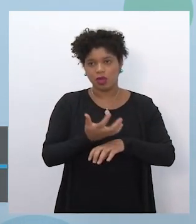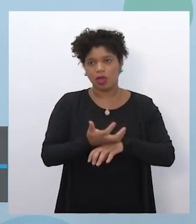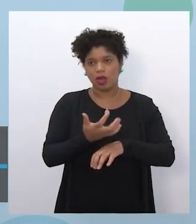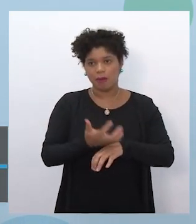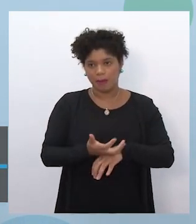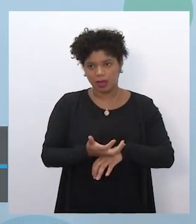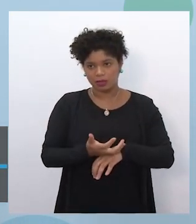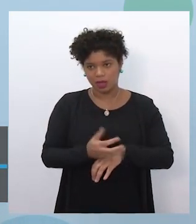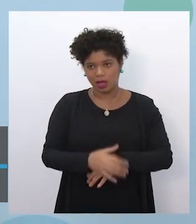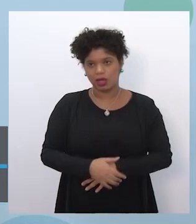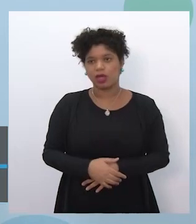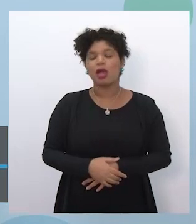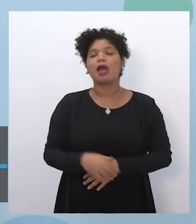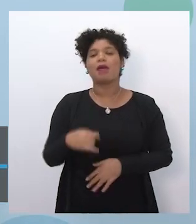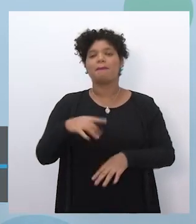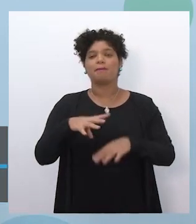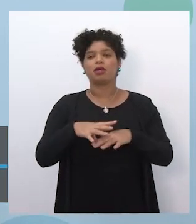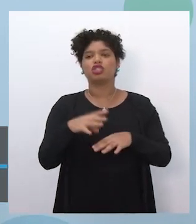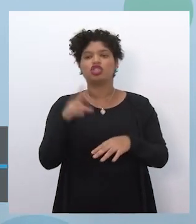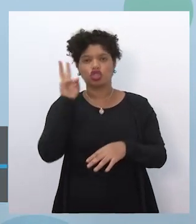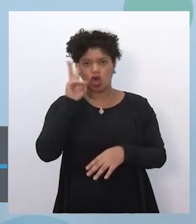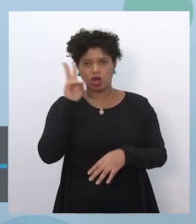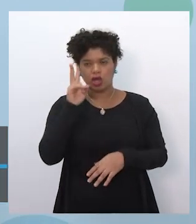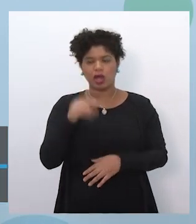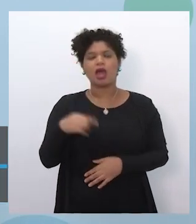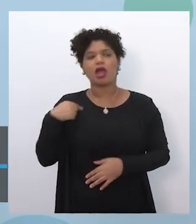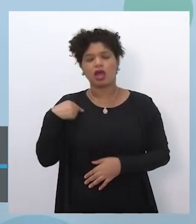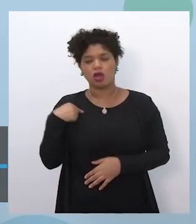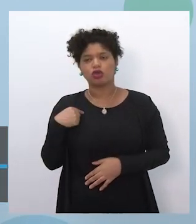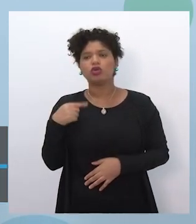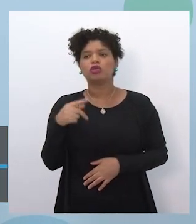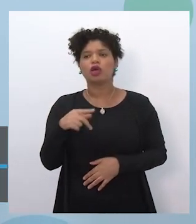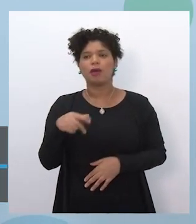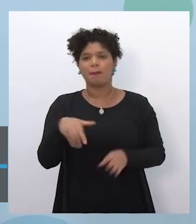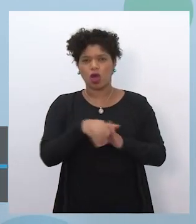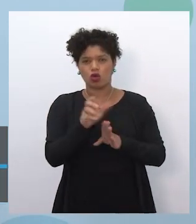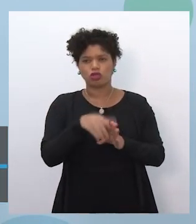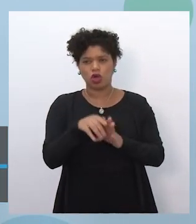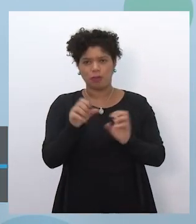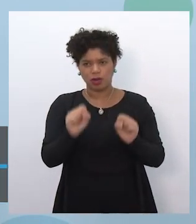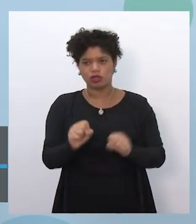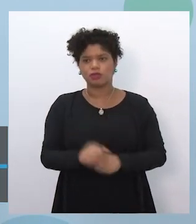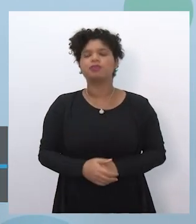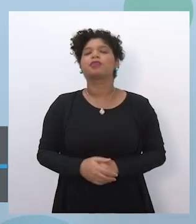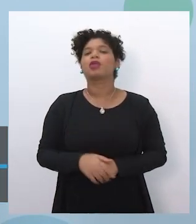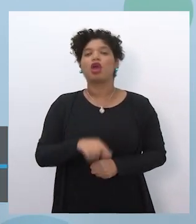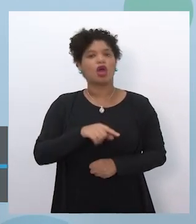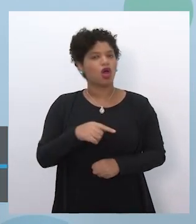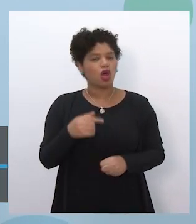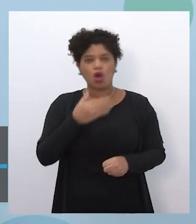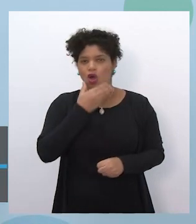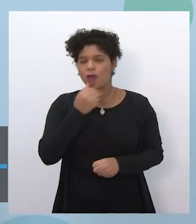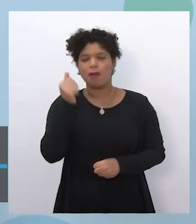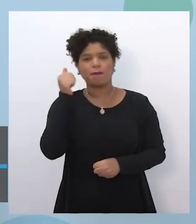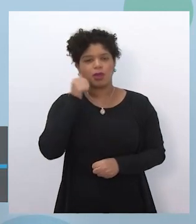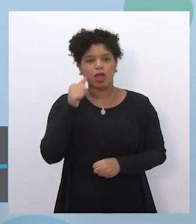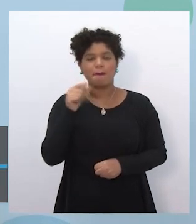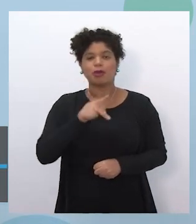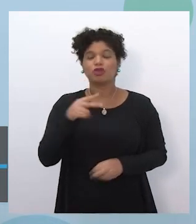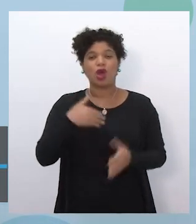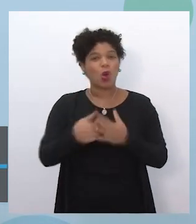orientador de estudo? Pode. Todos os professores, independente do componente, podem atuar sendo professor de